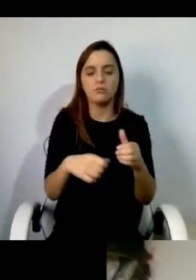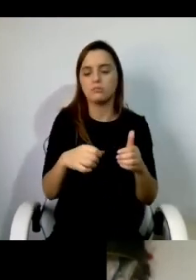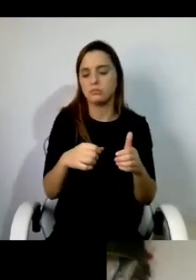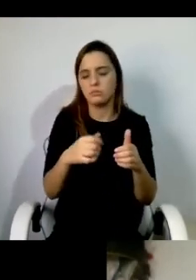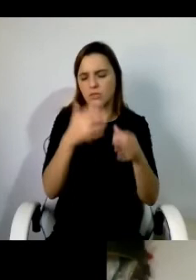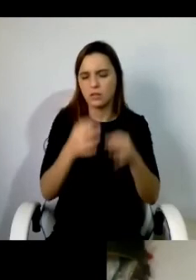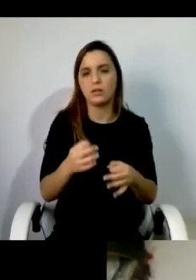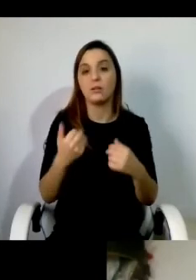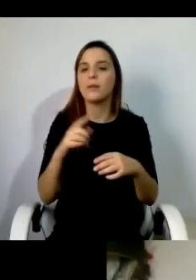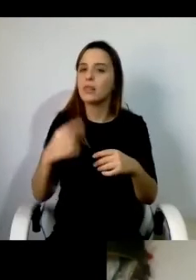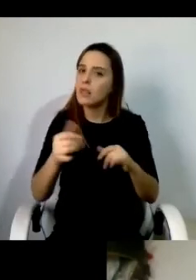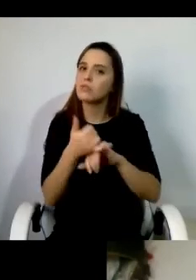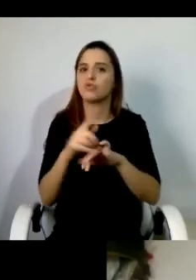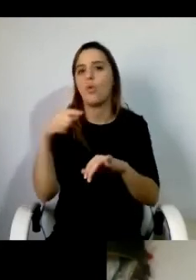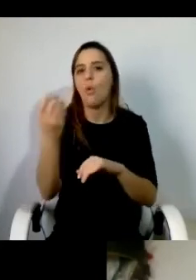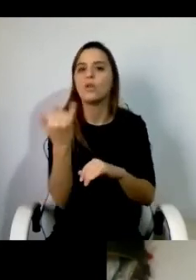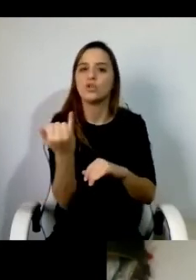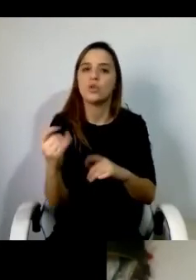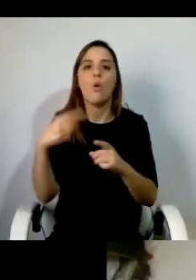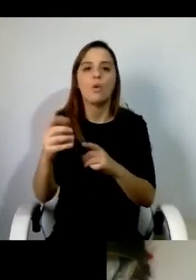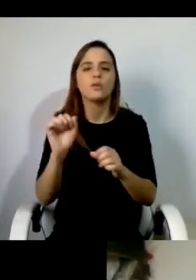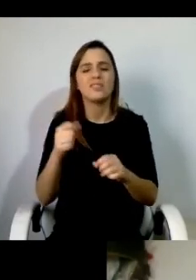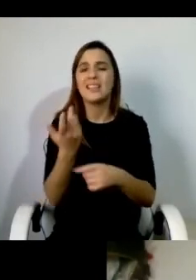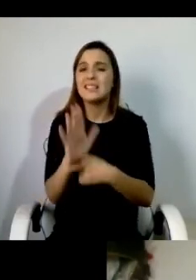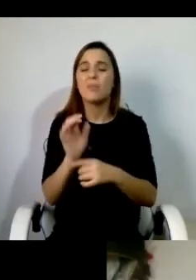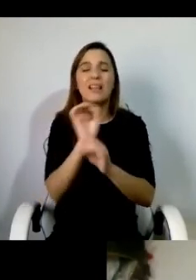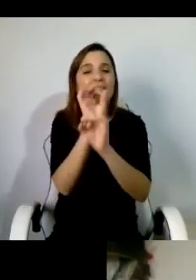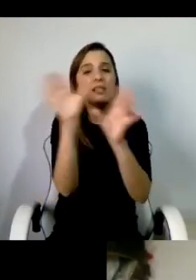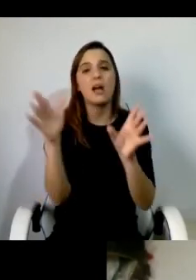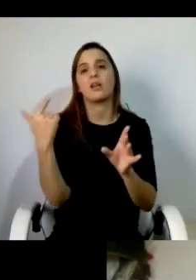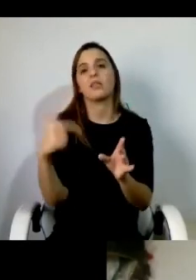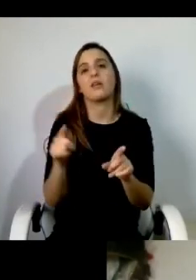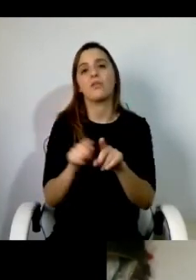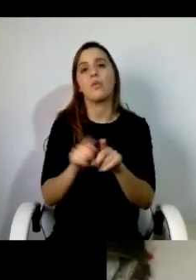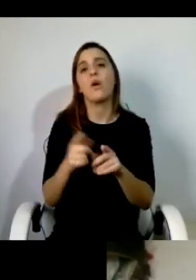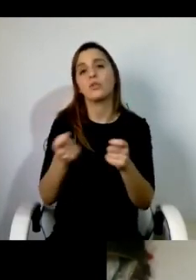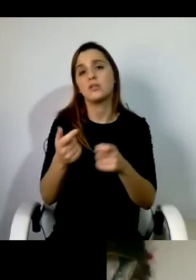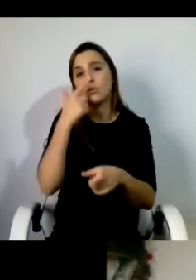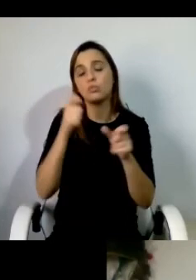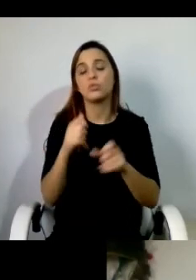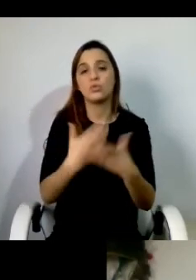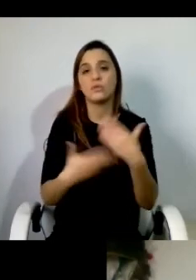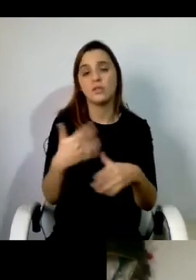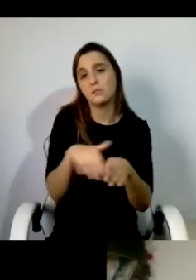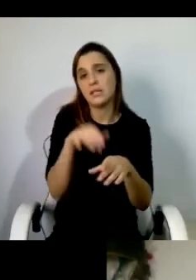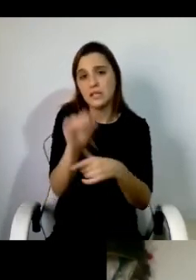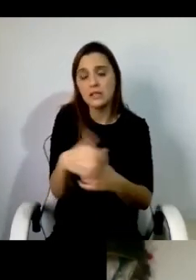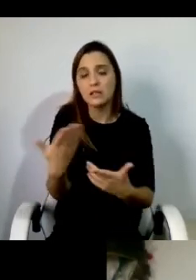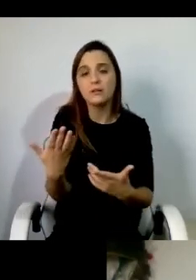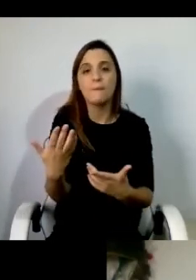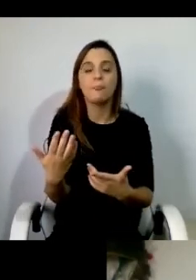muitas outras que são exemplos claros daquilo que devem ser as organizações de apoiar a pessoa com consciência neste caso